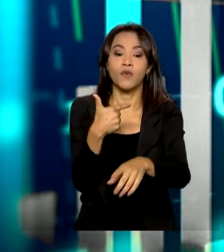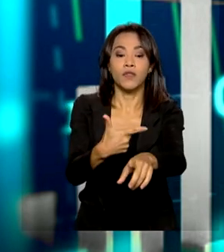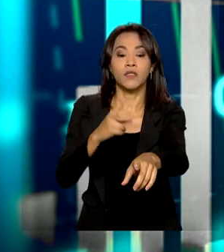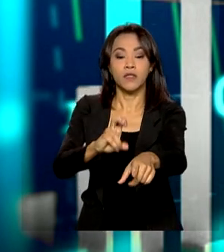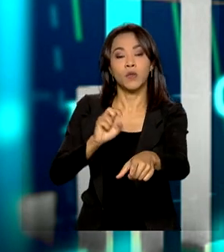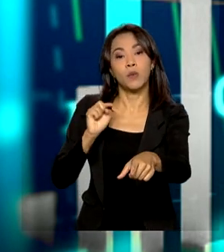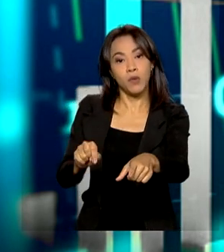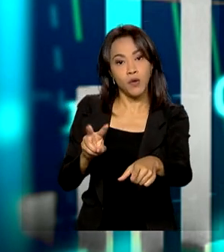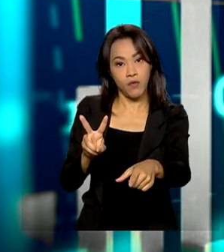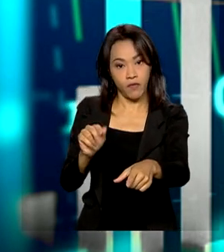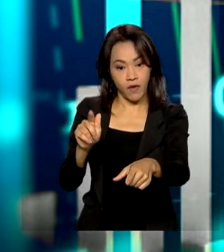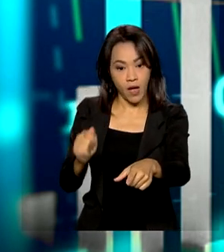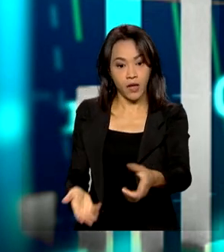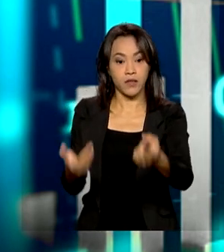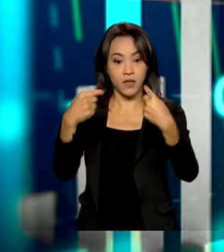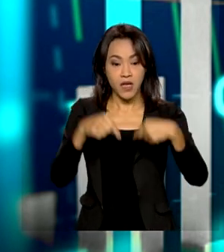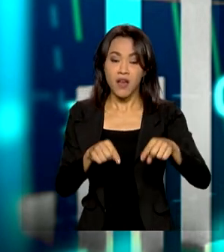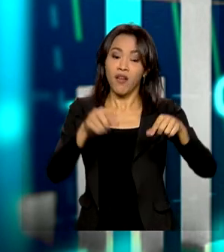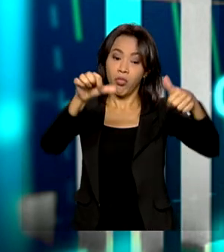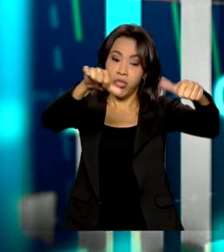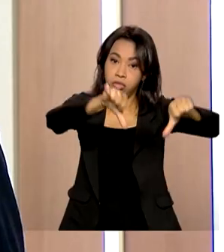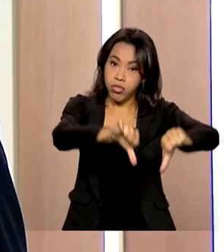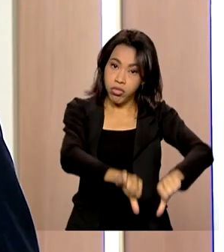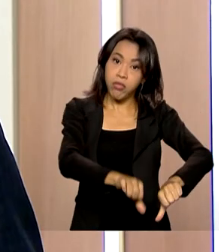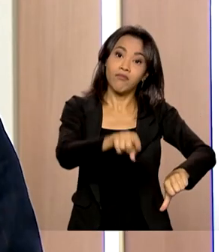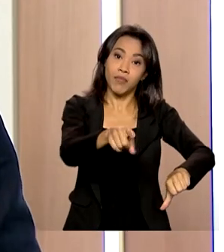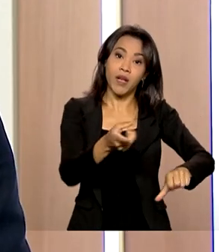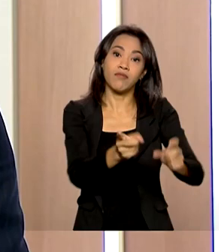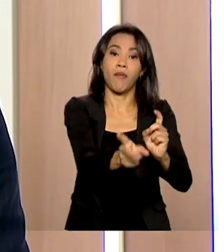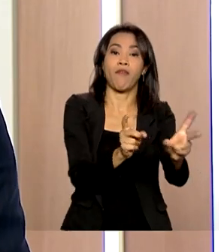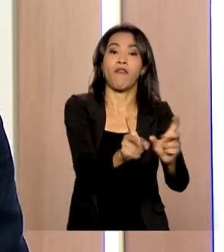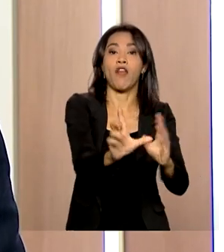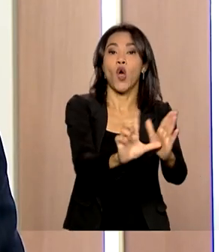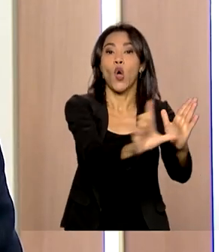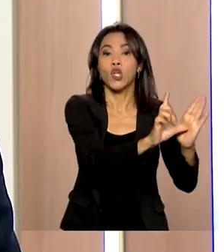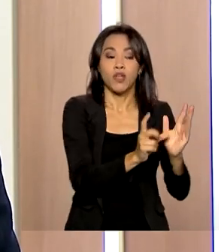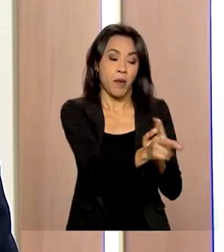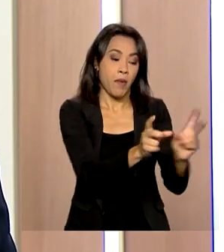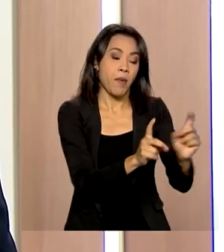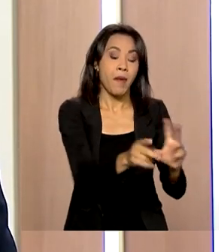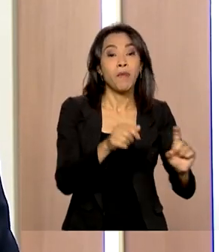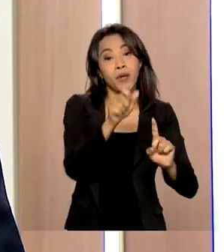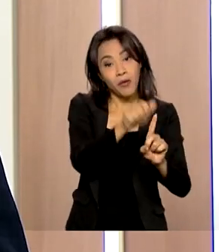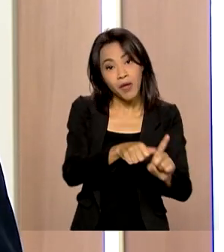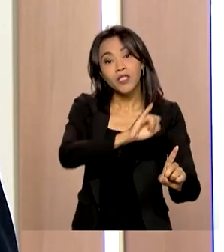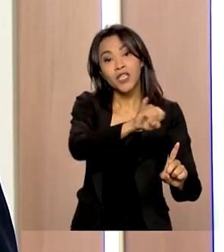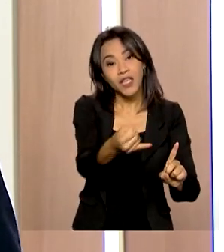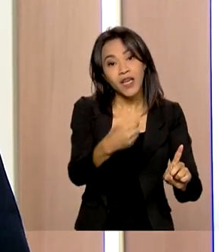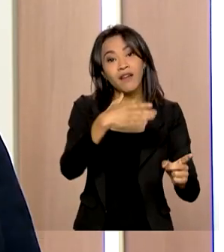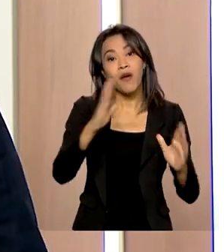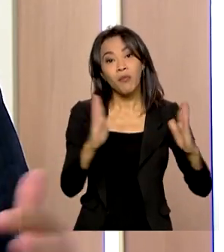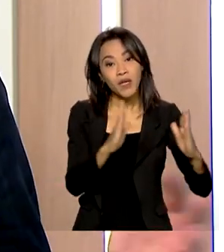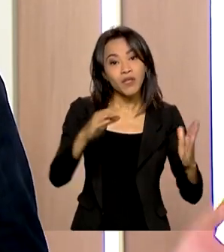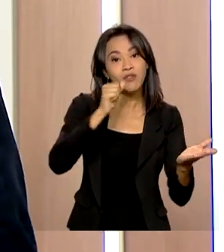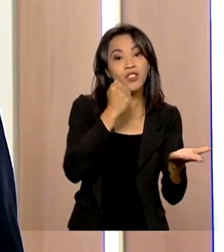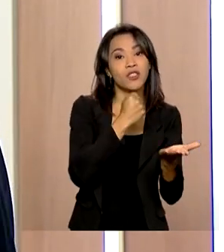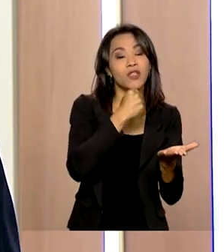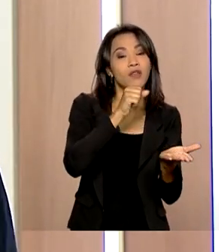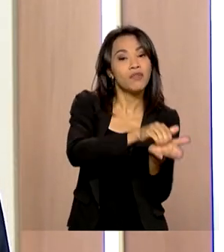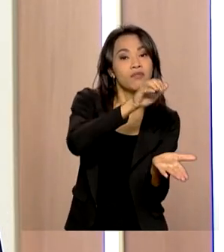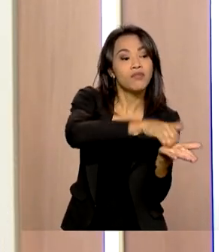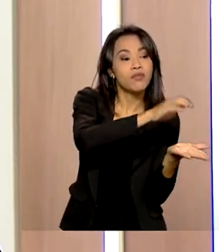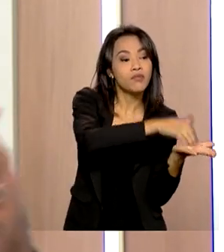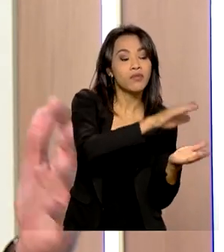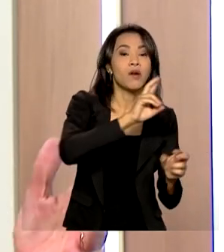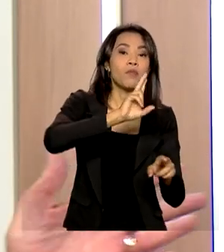setor a ter um desempenho negativo foi o comércio, pelo fato, muito simples, de que janeiro é um mês de demissões no setor de varejo, em função das